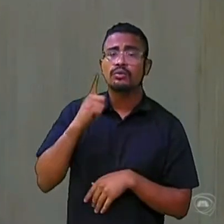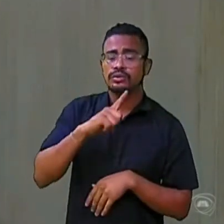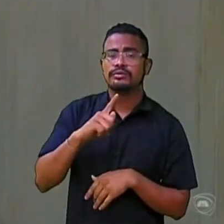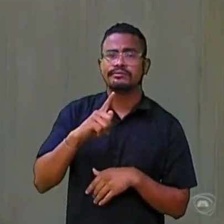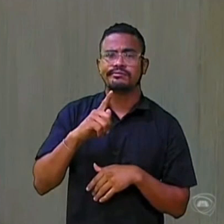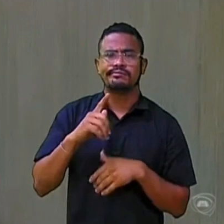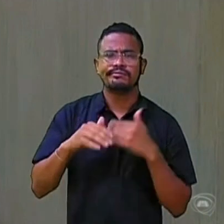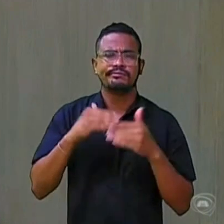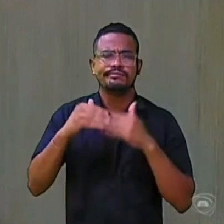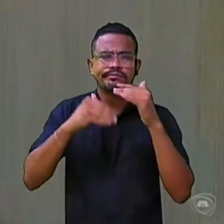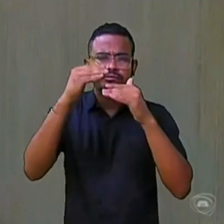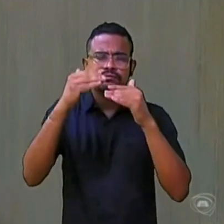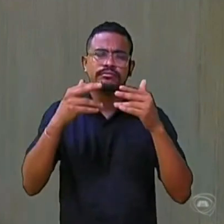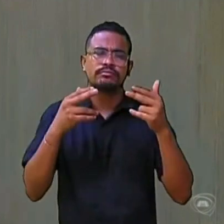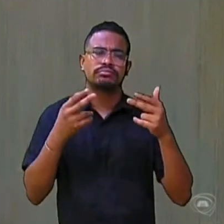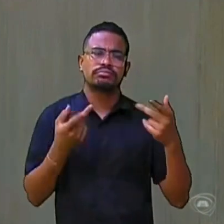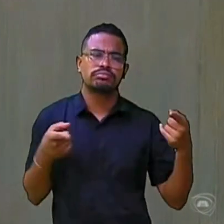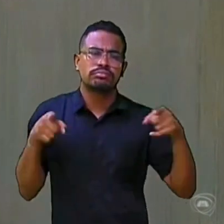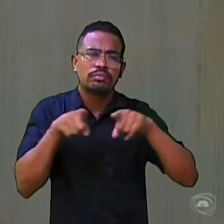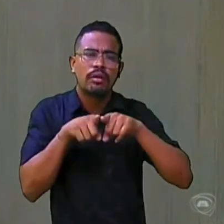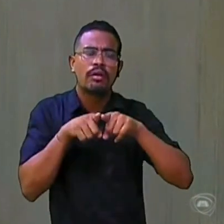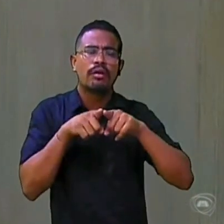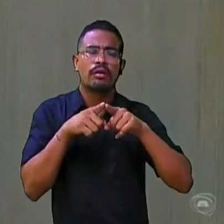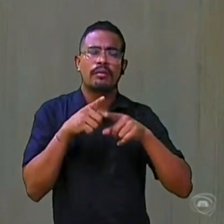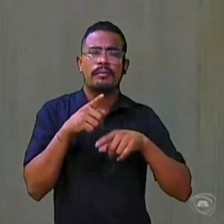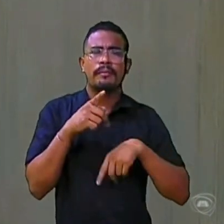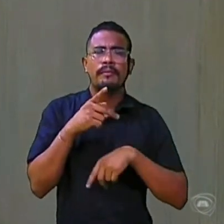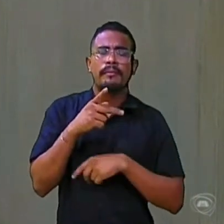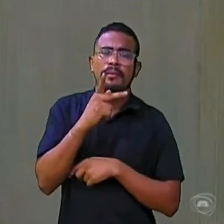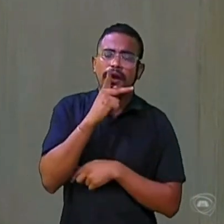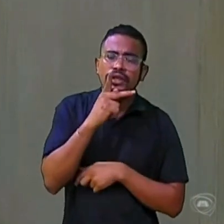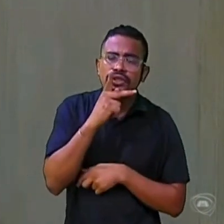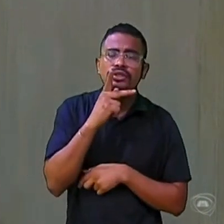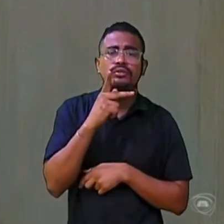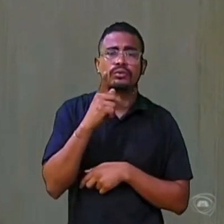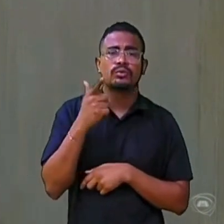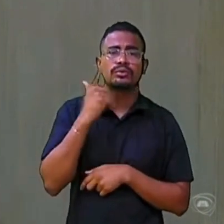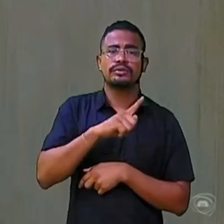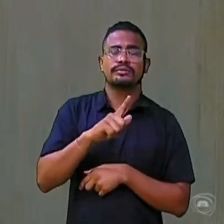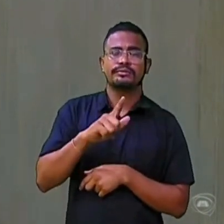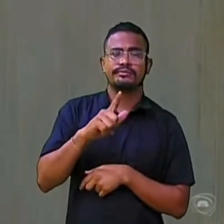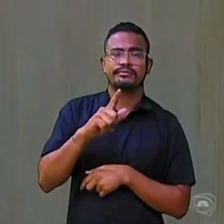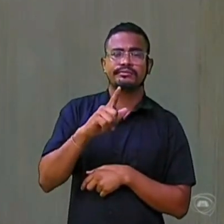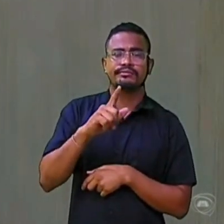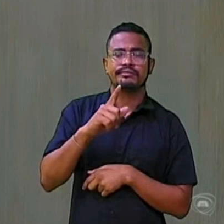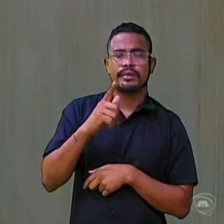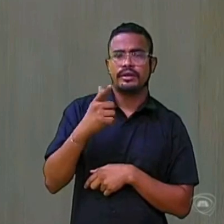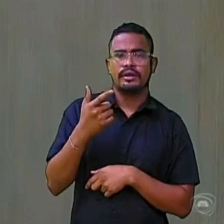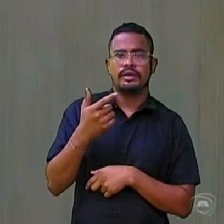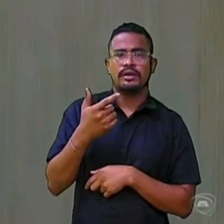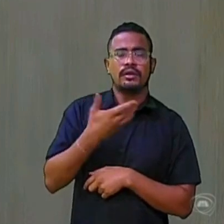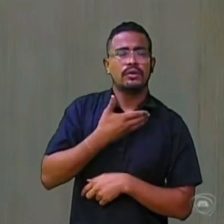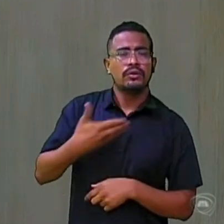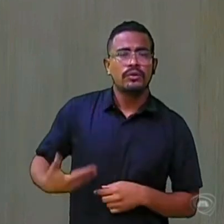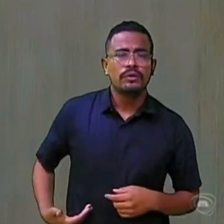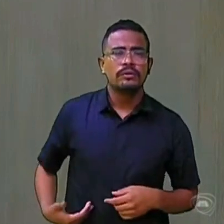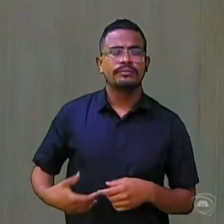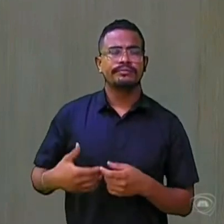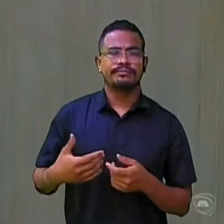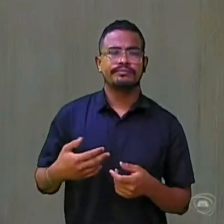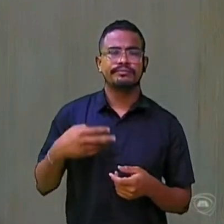os partidos aliados, para que a gente possa governar essa cidade, mostrar que essa cidade,